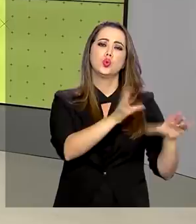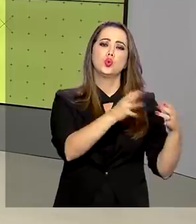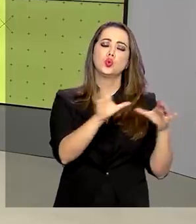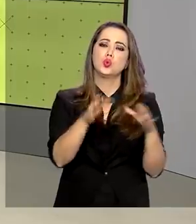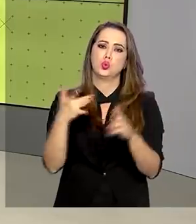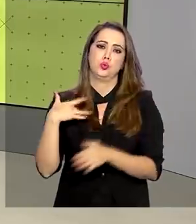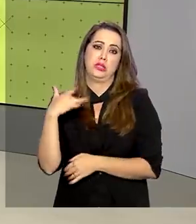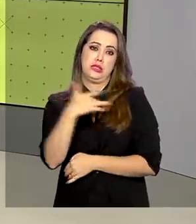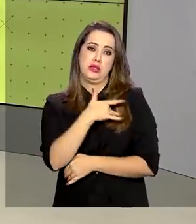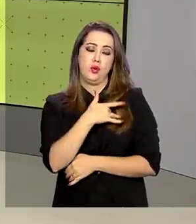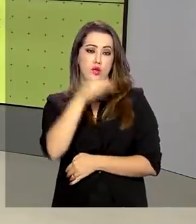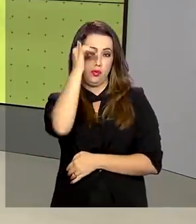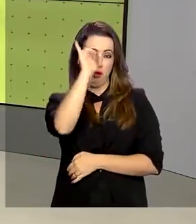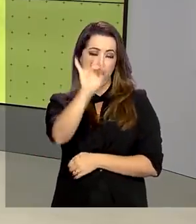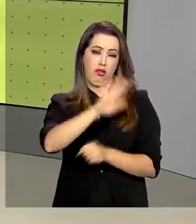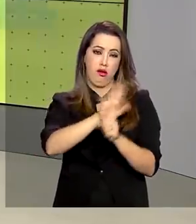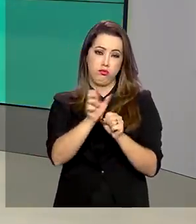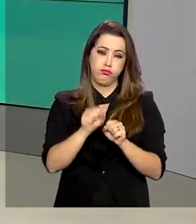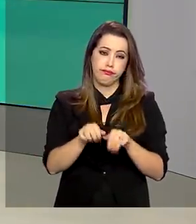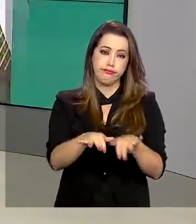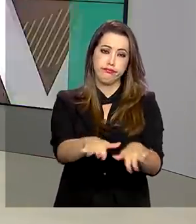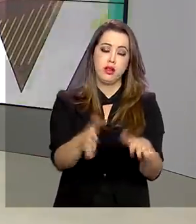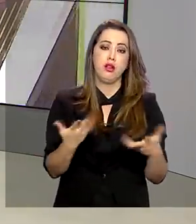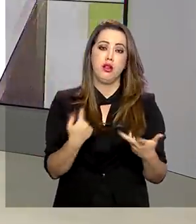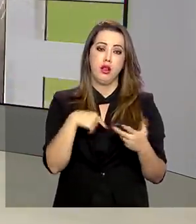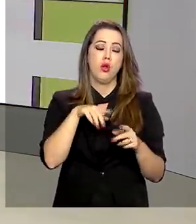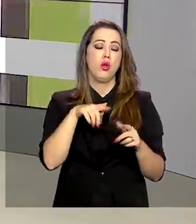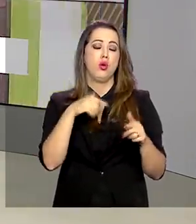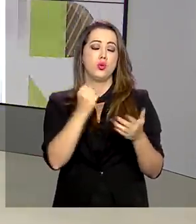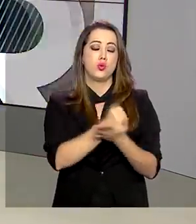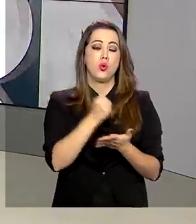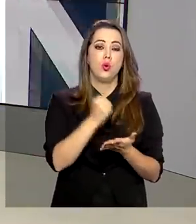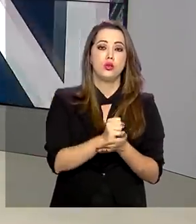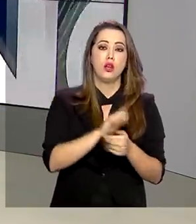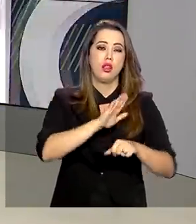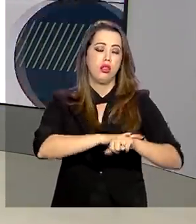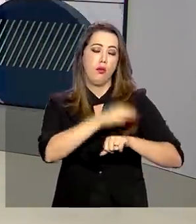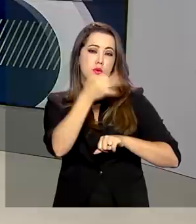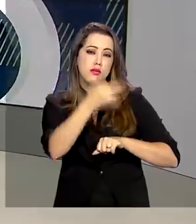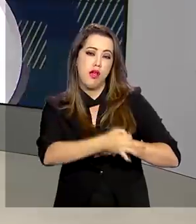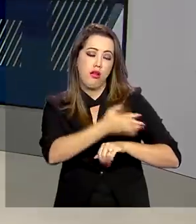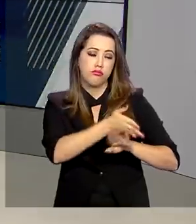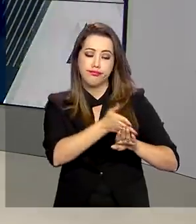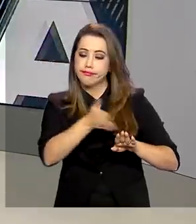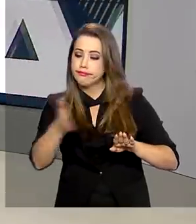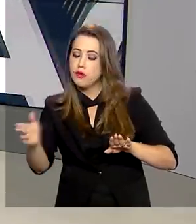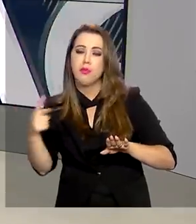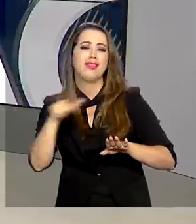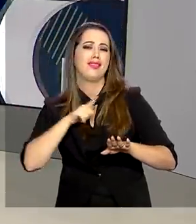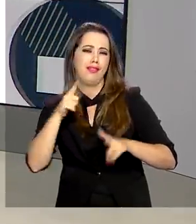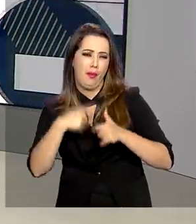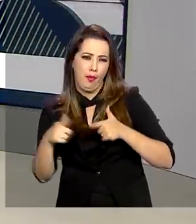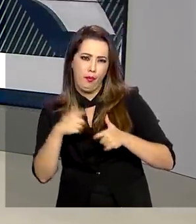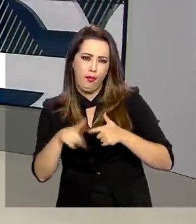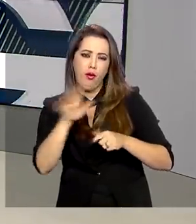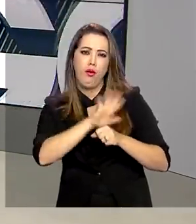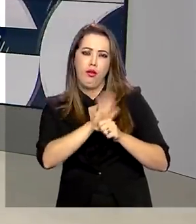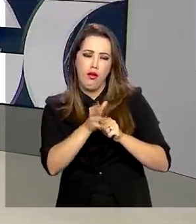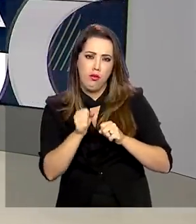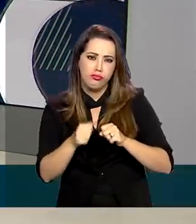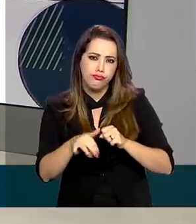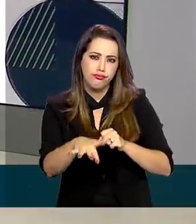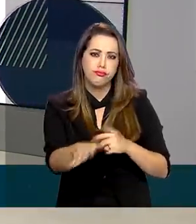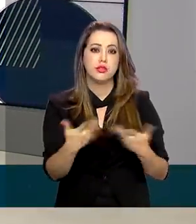que deverão atuar no combate ao coronavírus. Os contratos vão ser temporários enquanto durar o estado de calamidade pública.